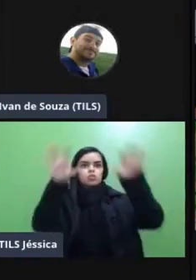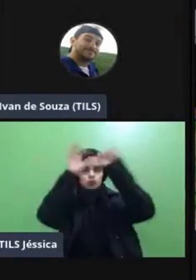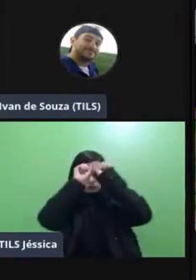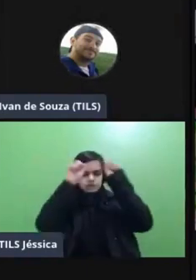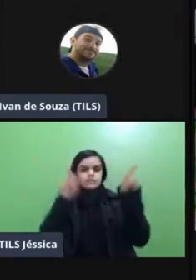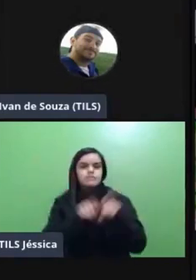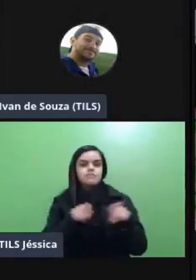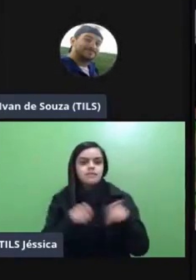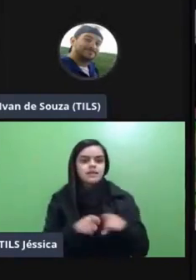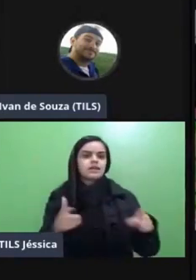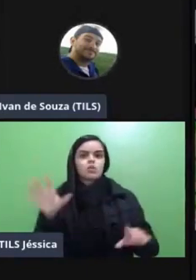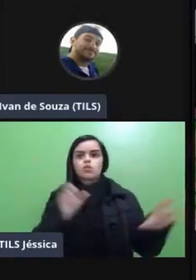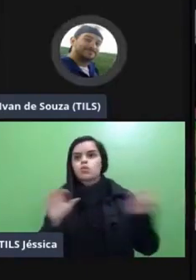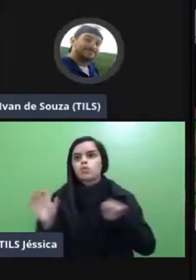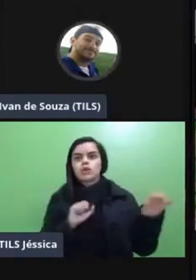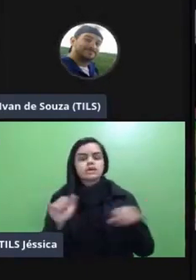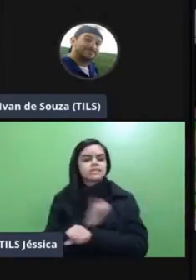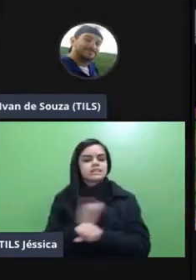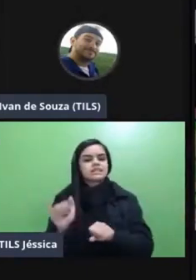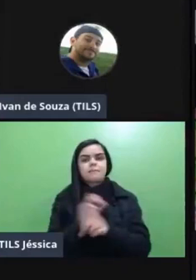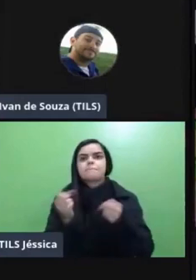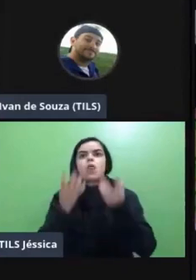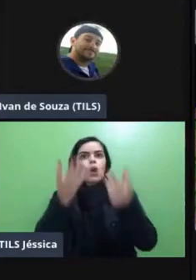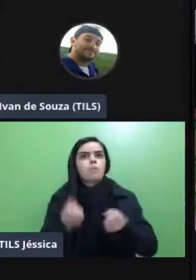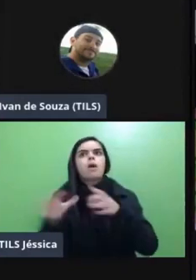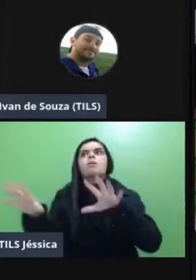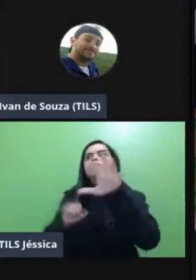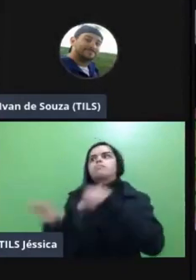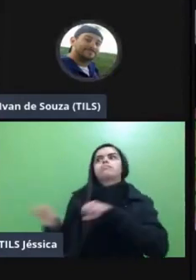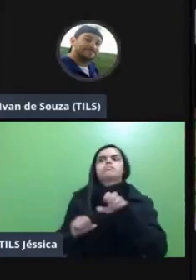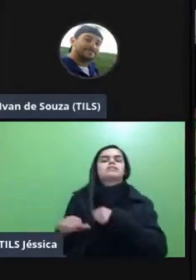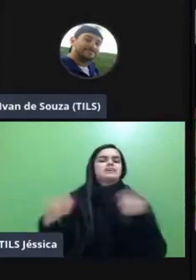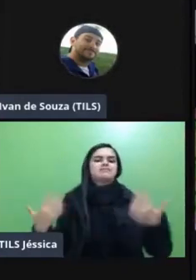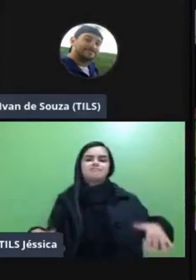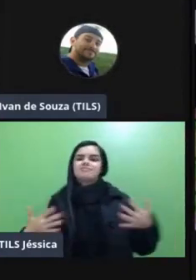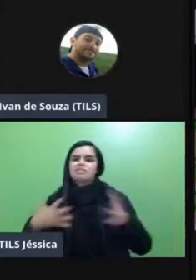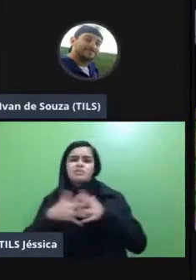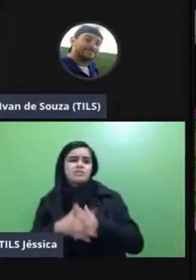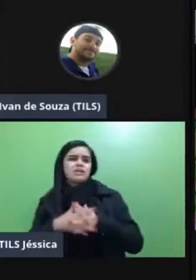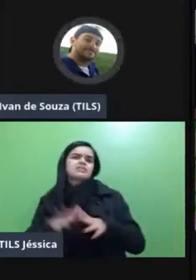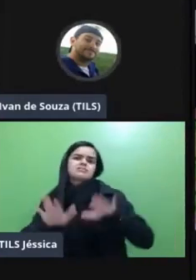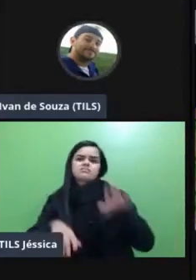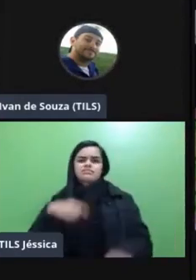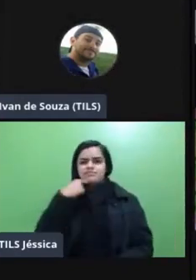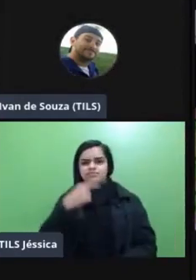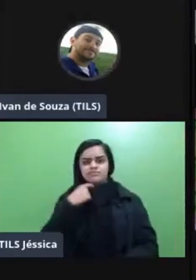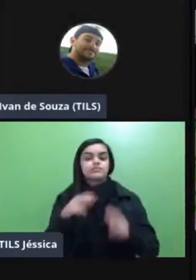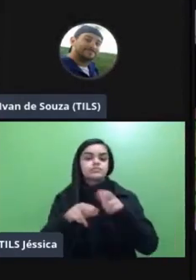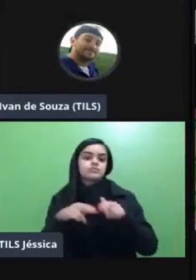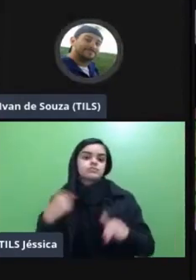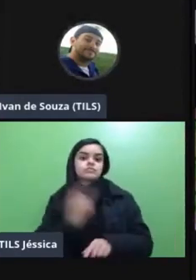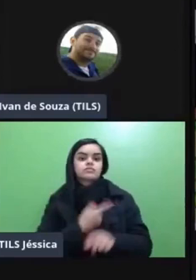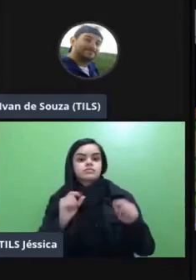esponjinhas né nessa estratégia bancária né Deus chegar aqui vomitar um monte de conhecimento vocês não vão conseguir absorver isso por isso que a gente vai fazer numa